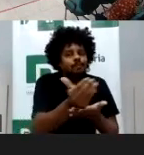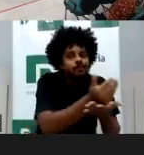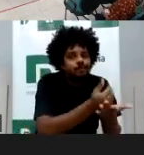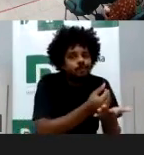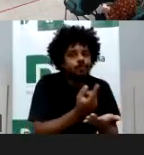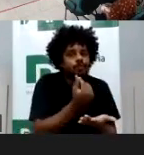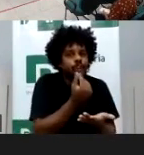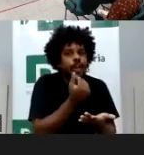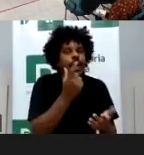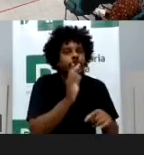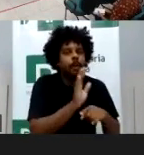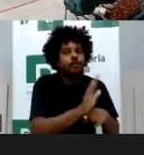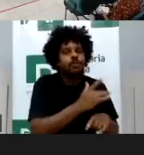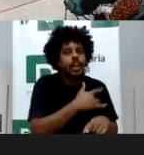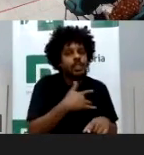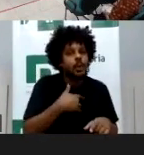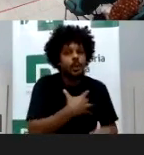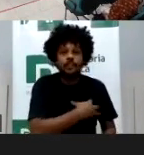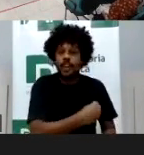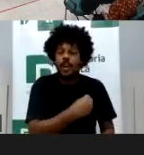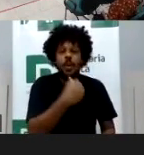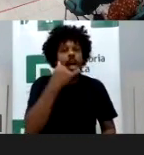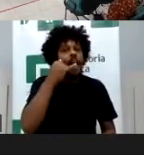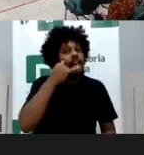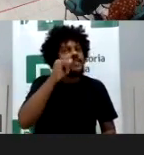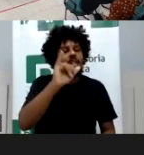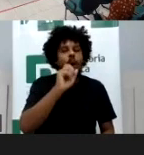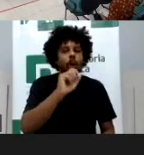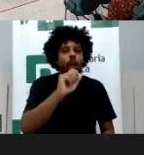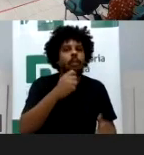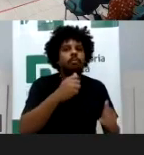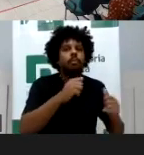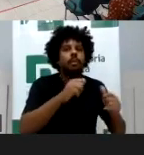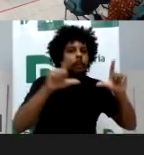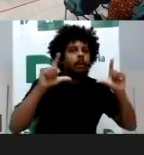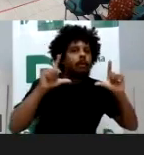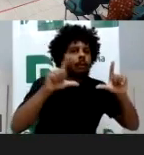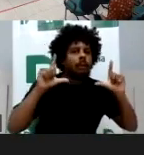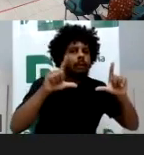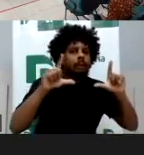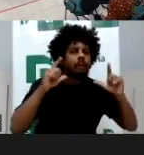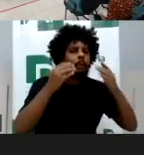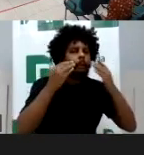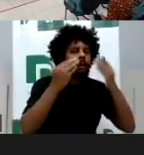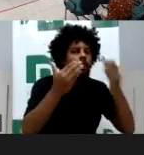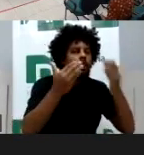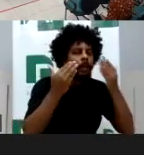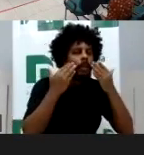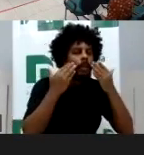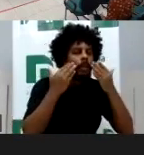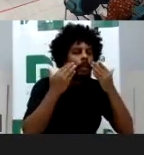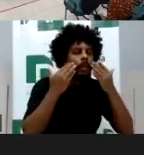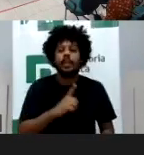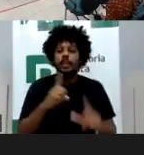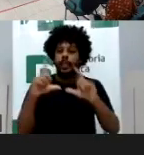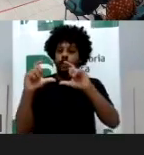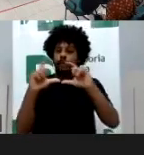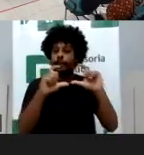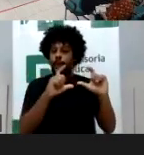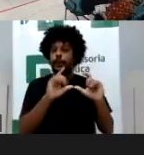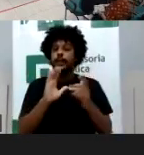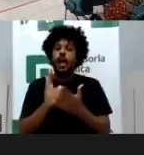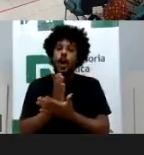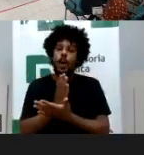prejudicial à personalidade e ao desenvolvimento dela. E aqui entra, eu trouxe fotos para ilustrar o que